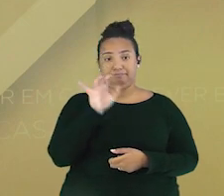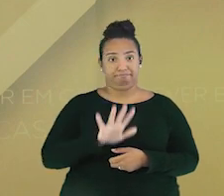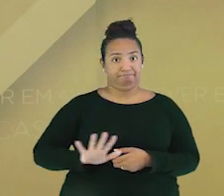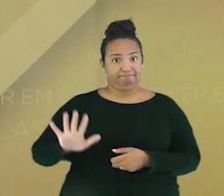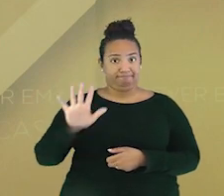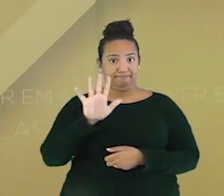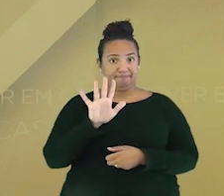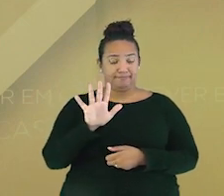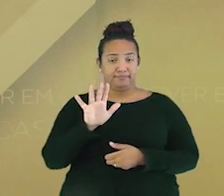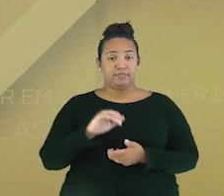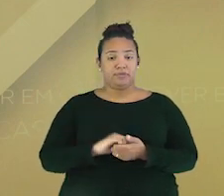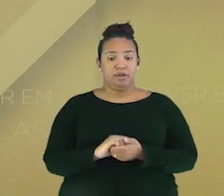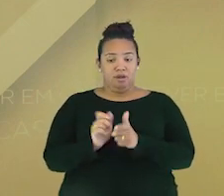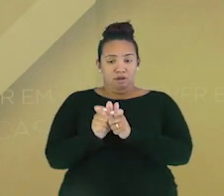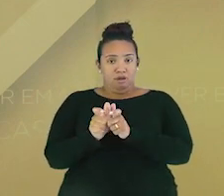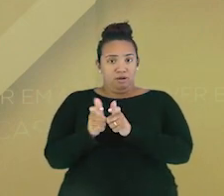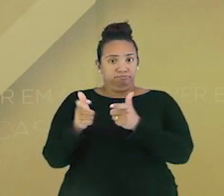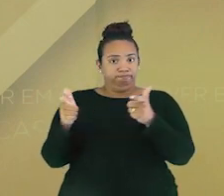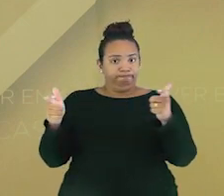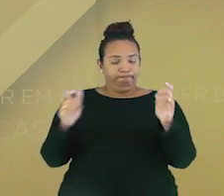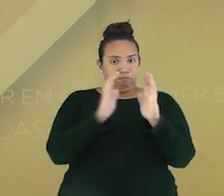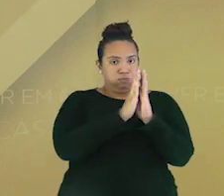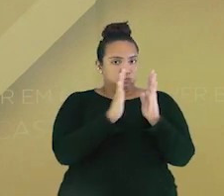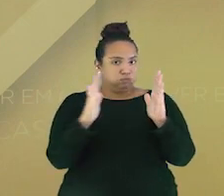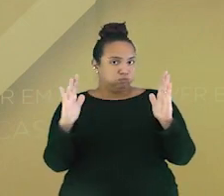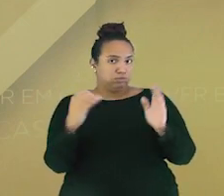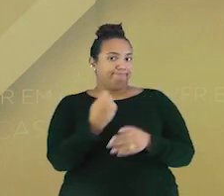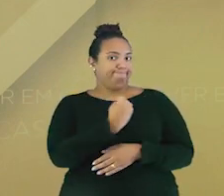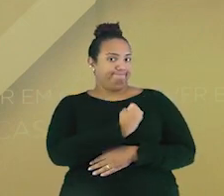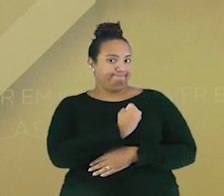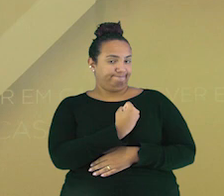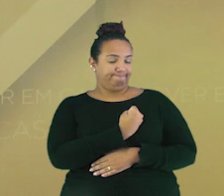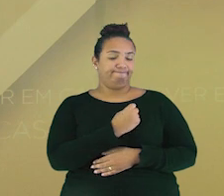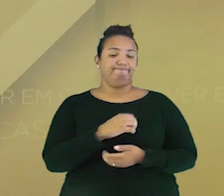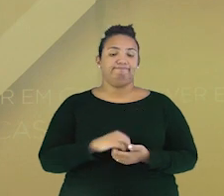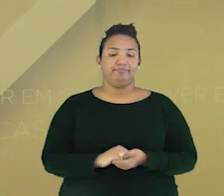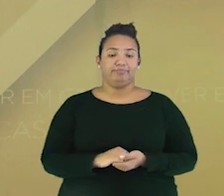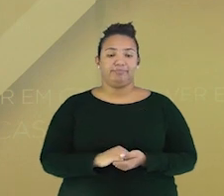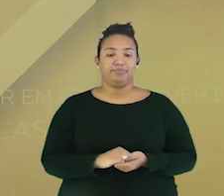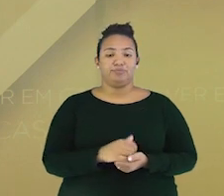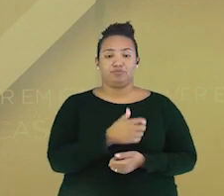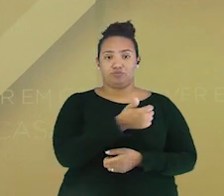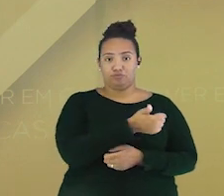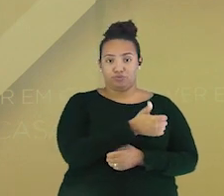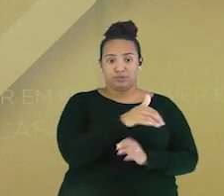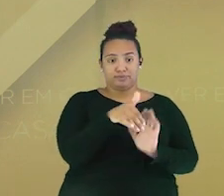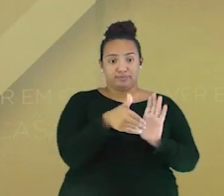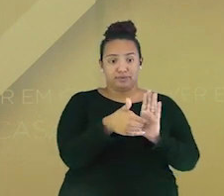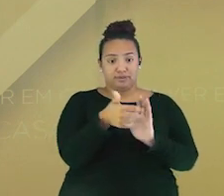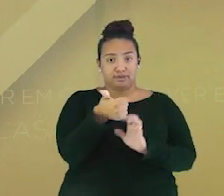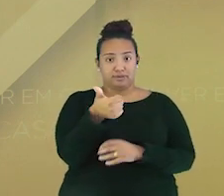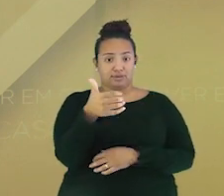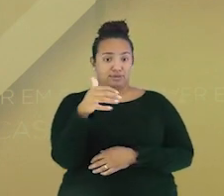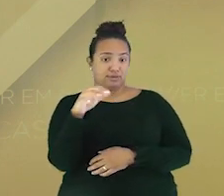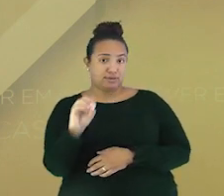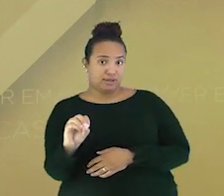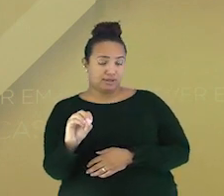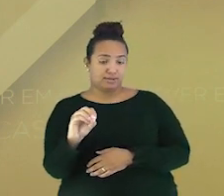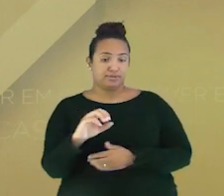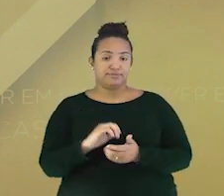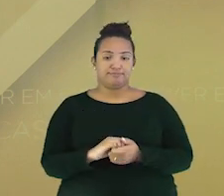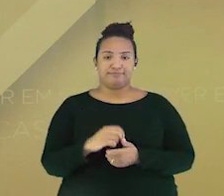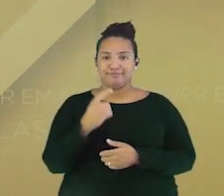sequência numérica que nós estamos estudando hoje. Que é a sequência número 1 até o 10. Então, aqui nós temos uma